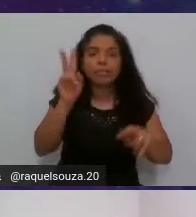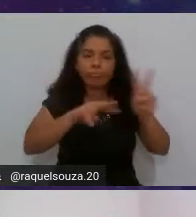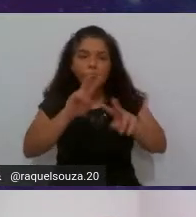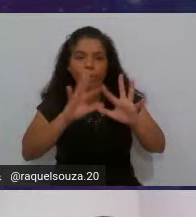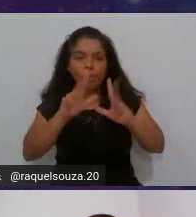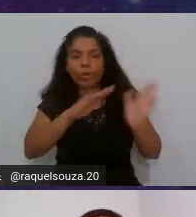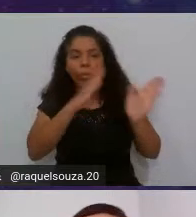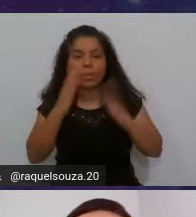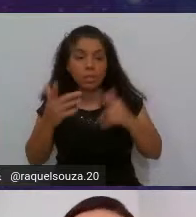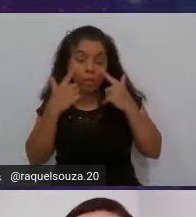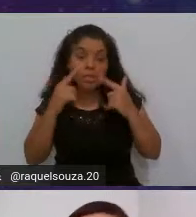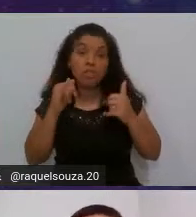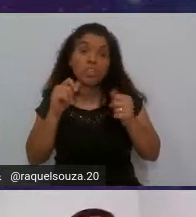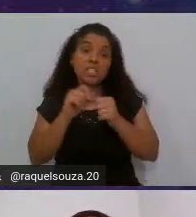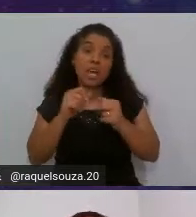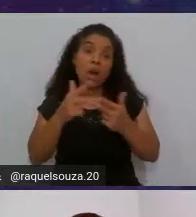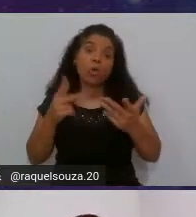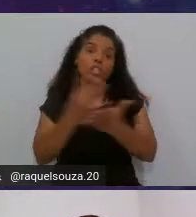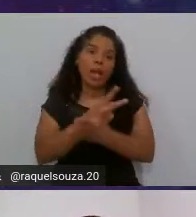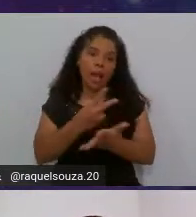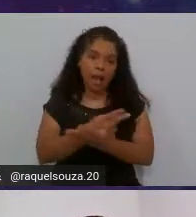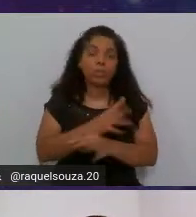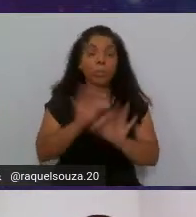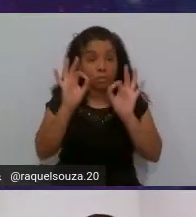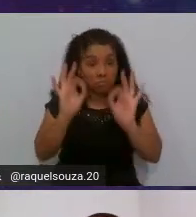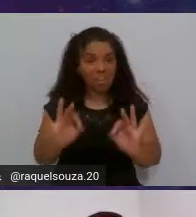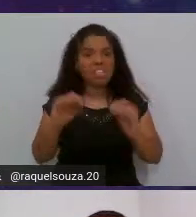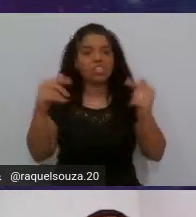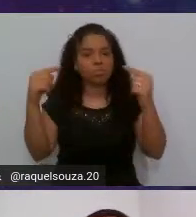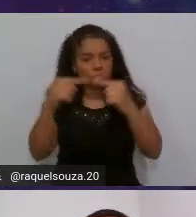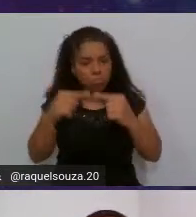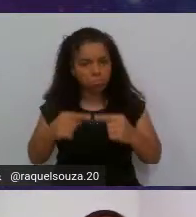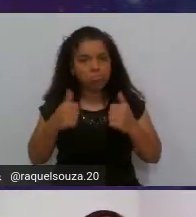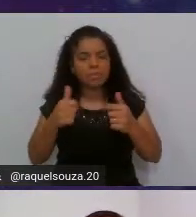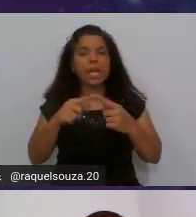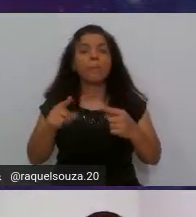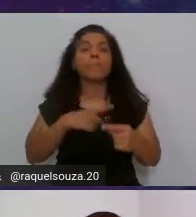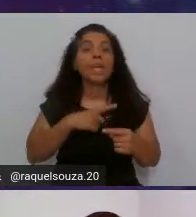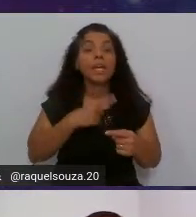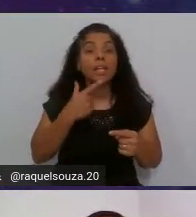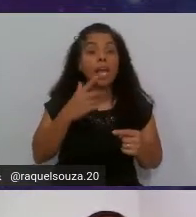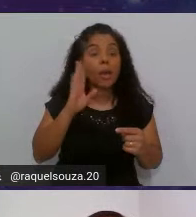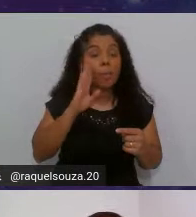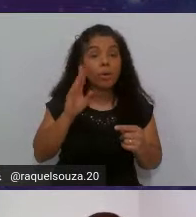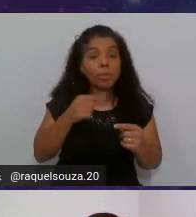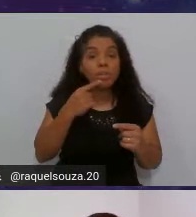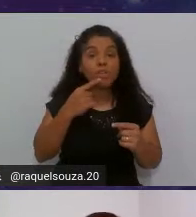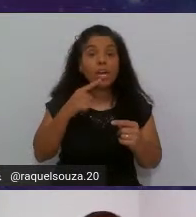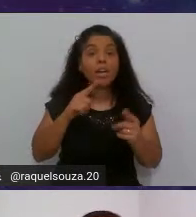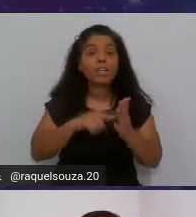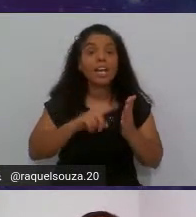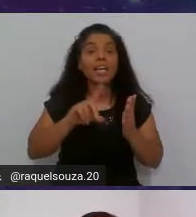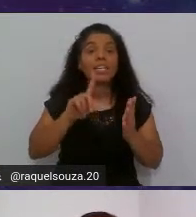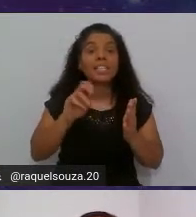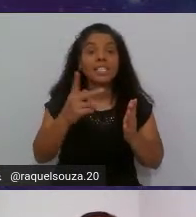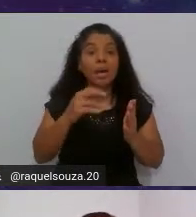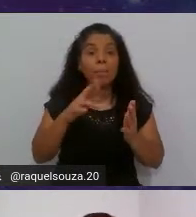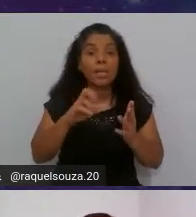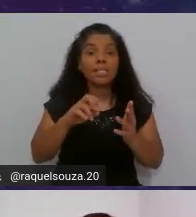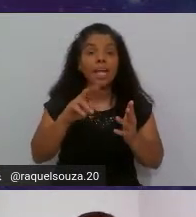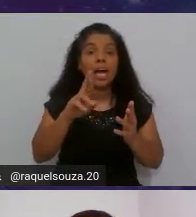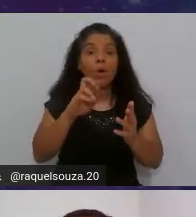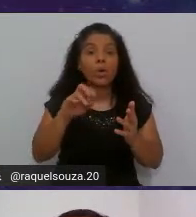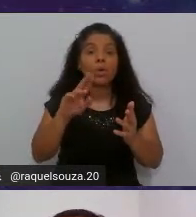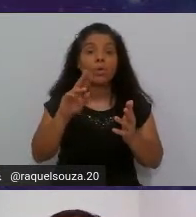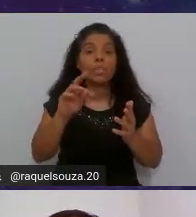processo e ver se eu fiz algo de errado tá um ponto crucial que eu gosto sempre de fazer é desabilitar o ViewResult3 para ele não